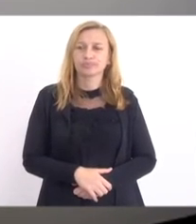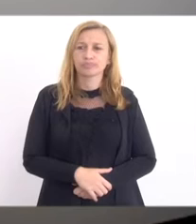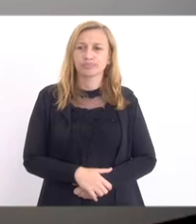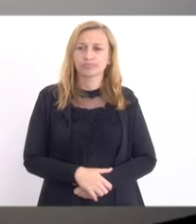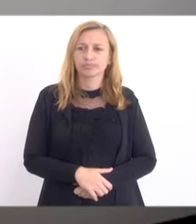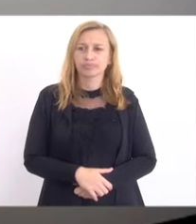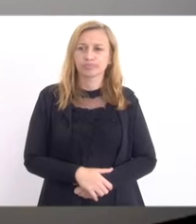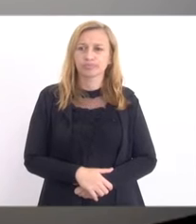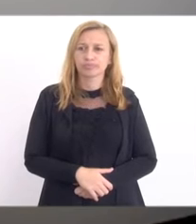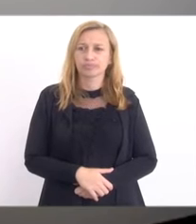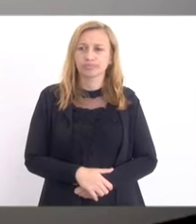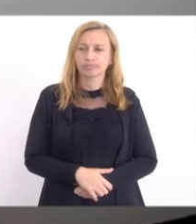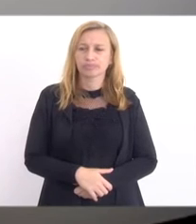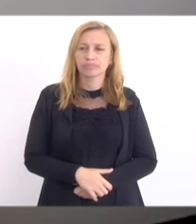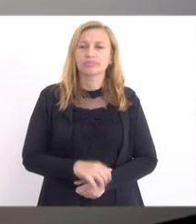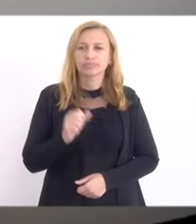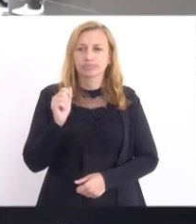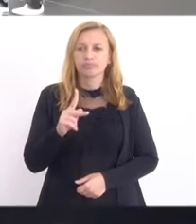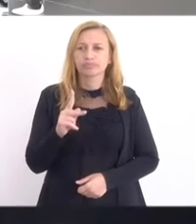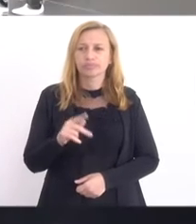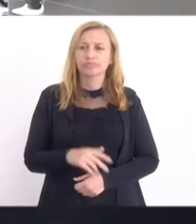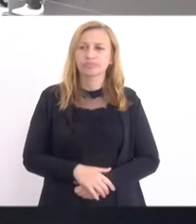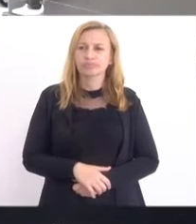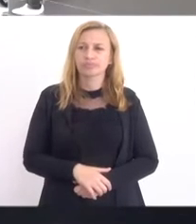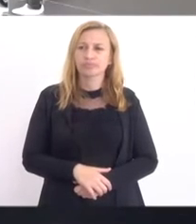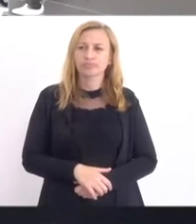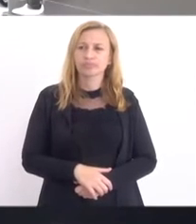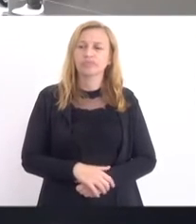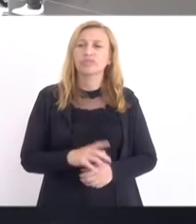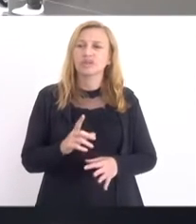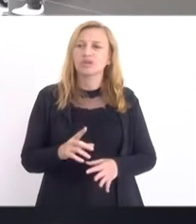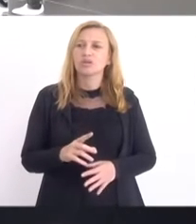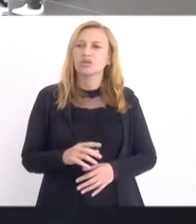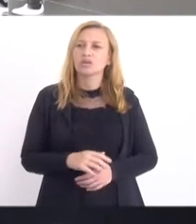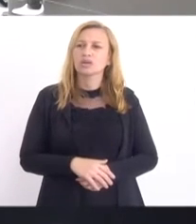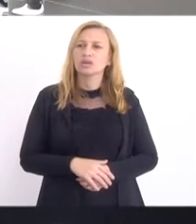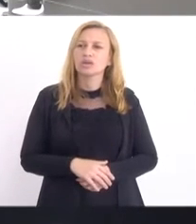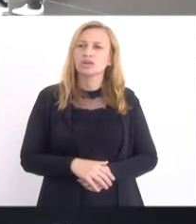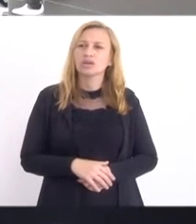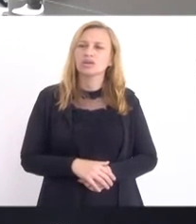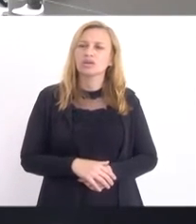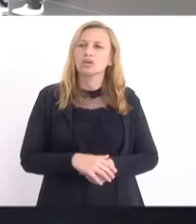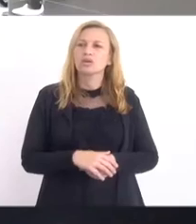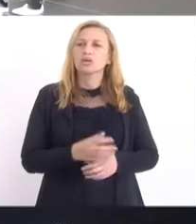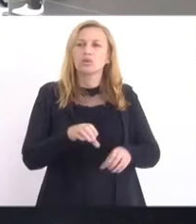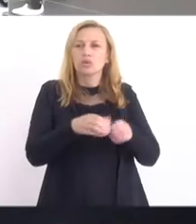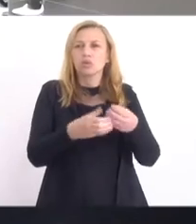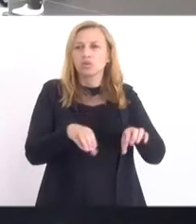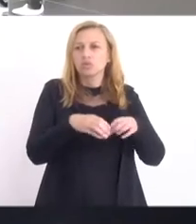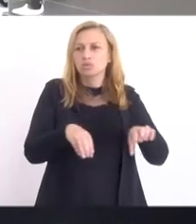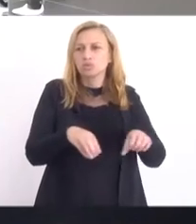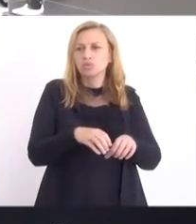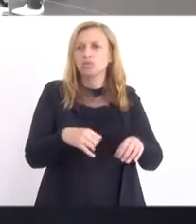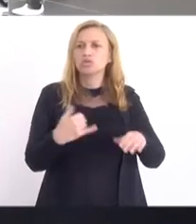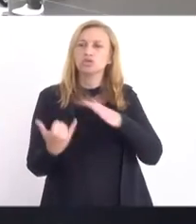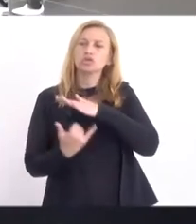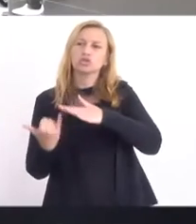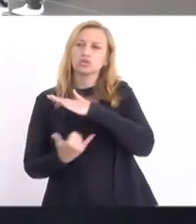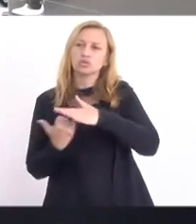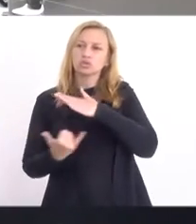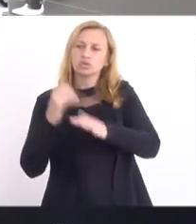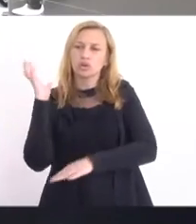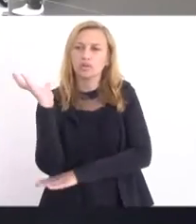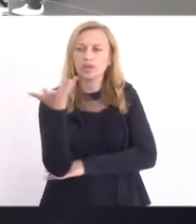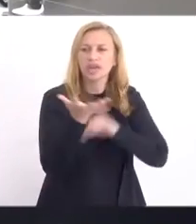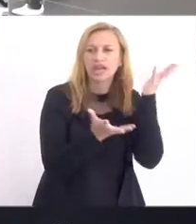você, Luiz Paulo. Tá, ok. É projeto autorizativo, mas dispõe sob nomeação e posse para o concurso público do Instituto Estadual do Ambiente, do